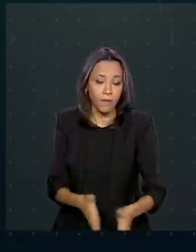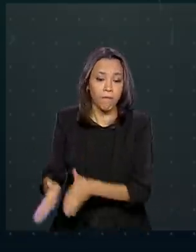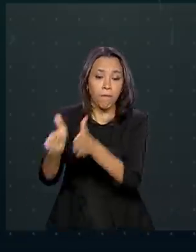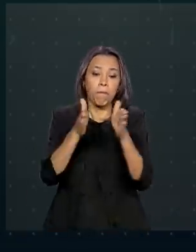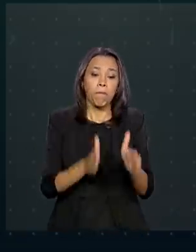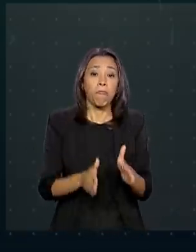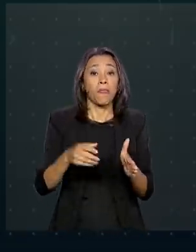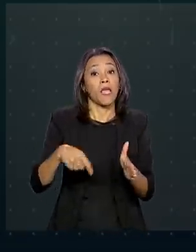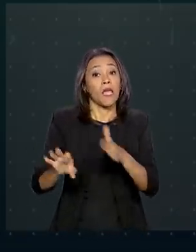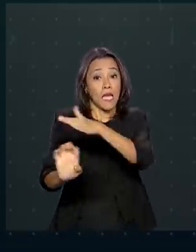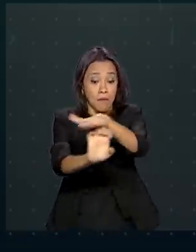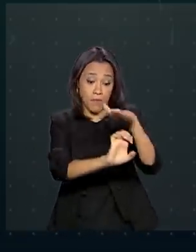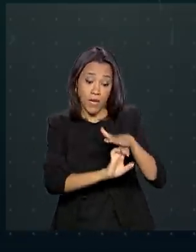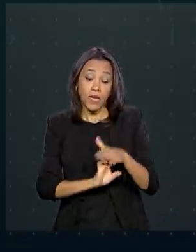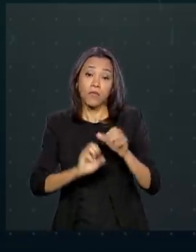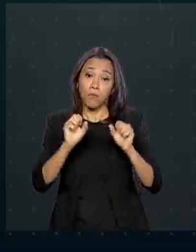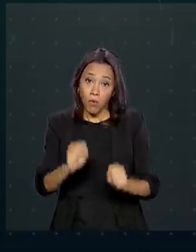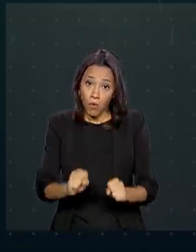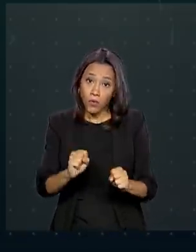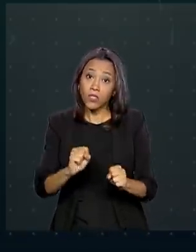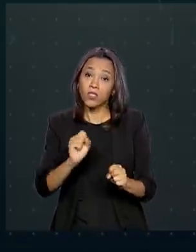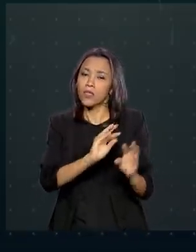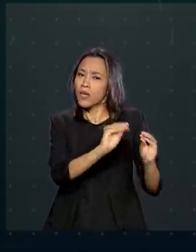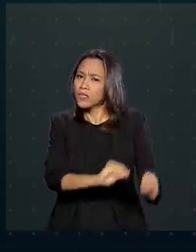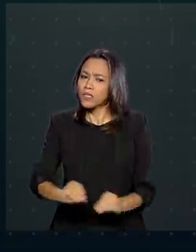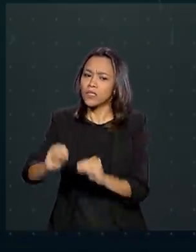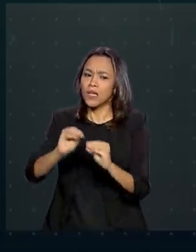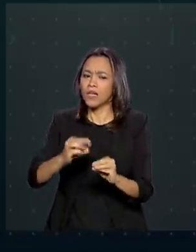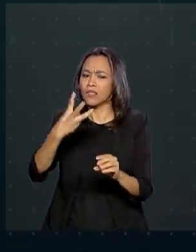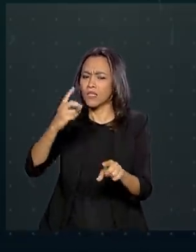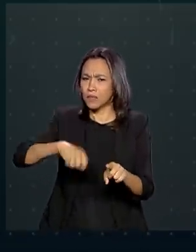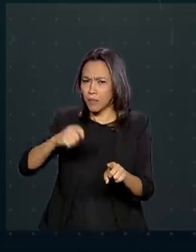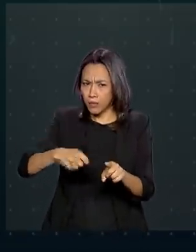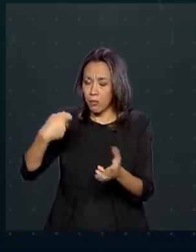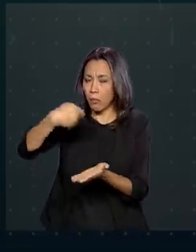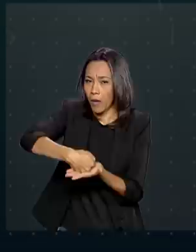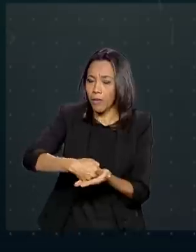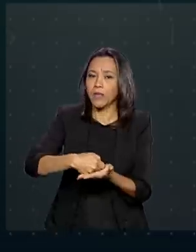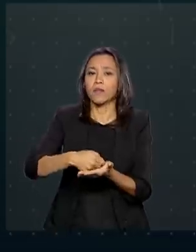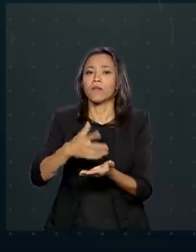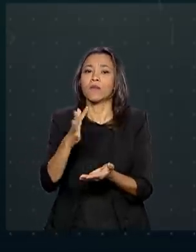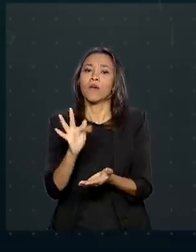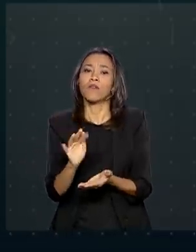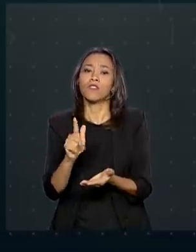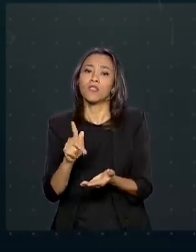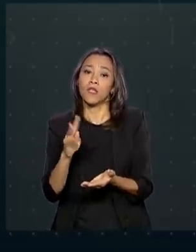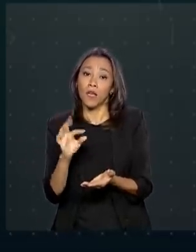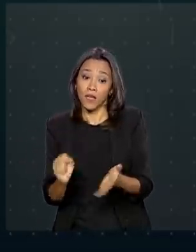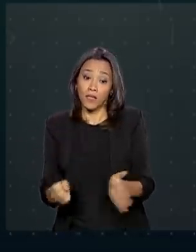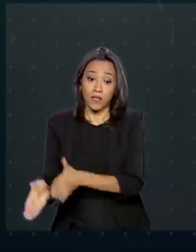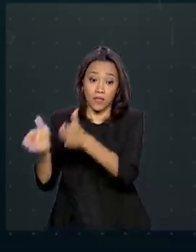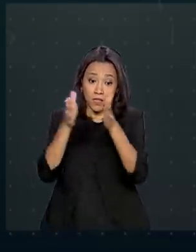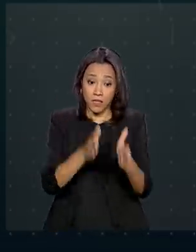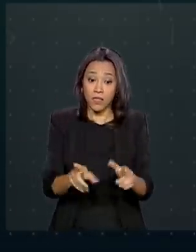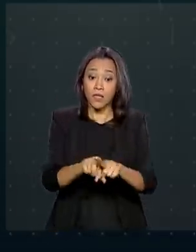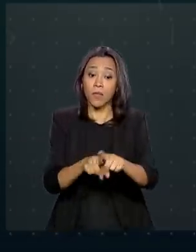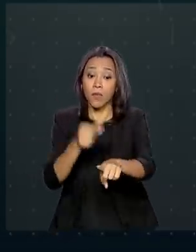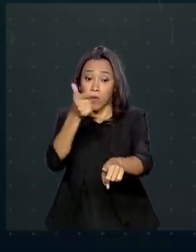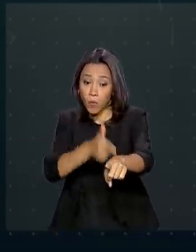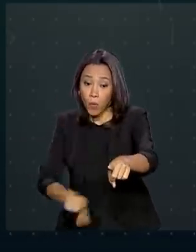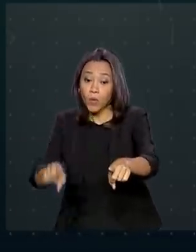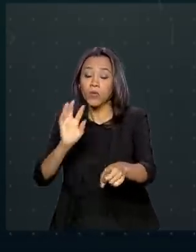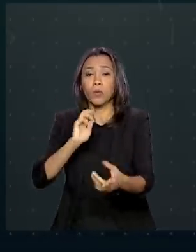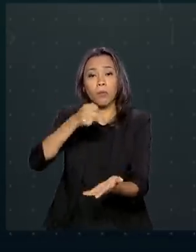poder adiar por três meses o pagamento do FGTS e também o pagamento da parte da União do Simples Nacional